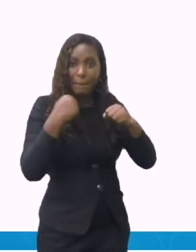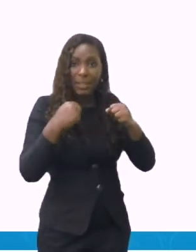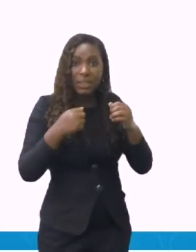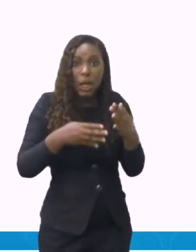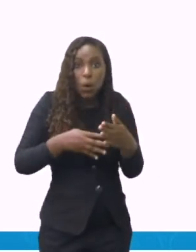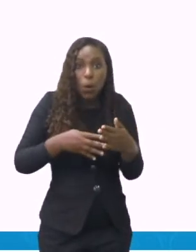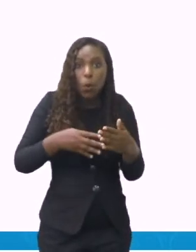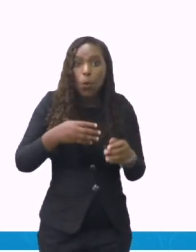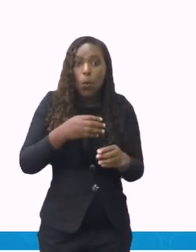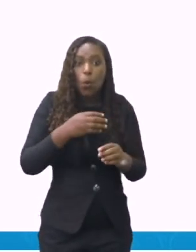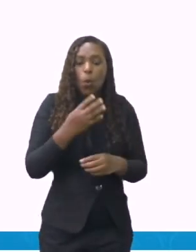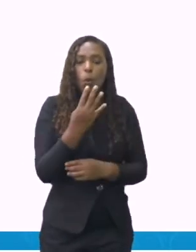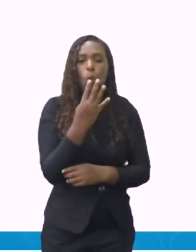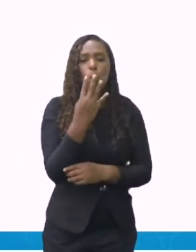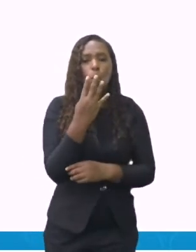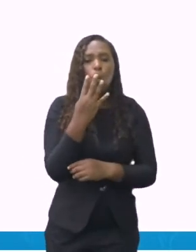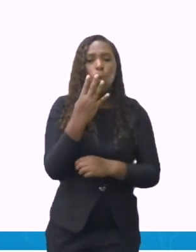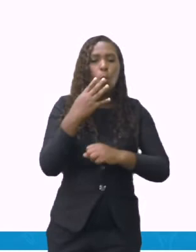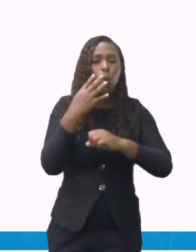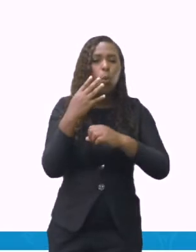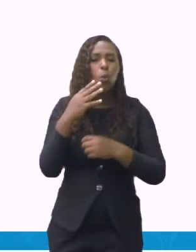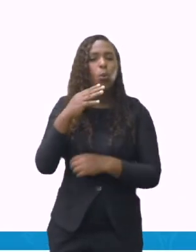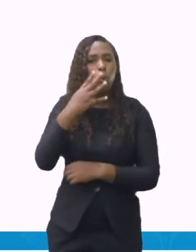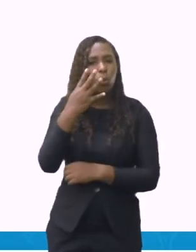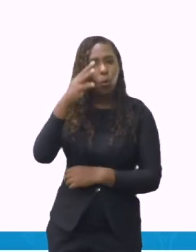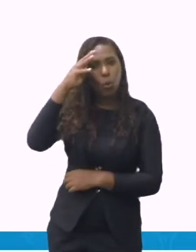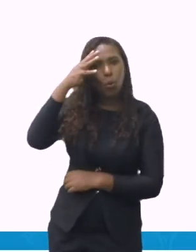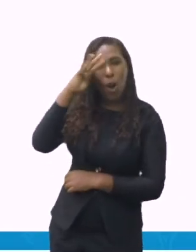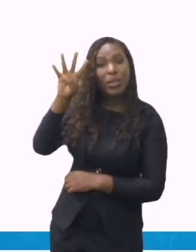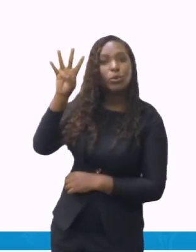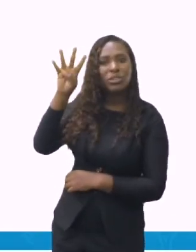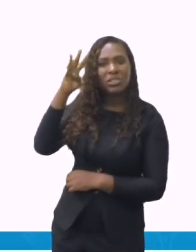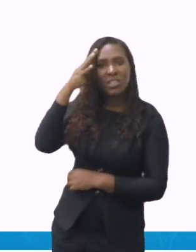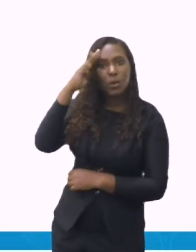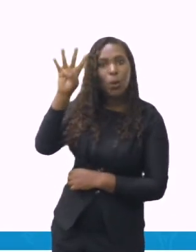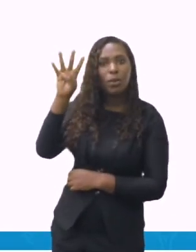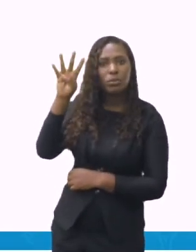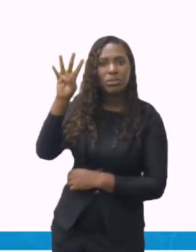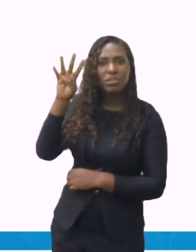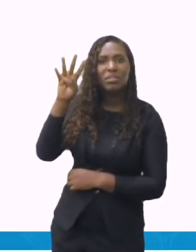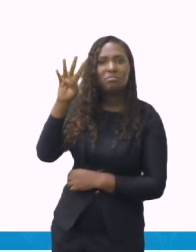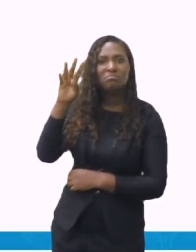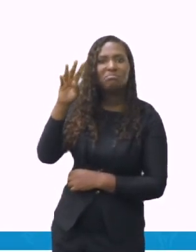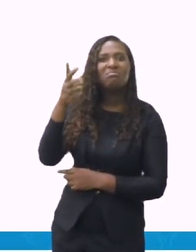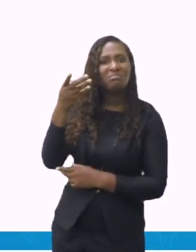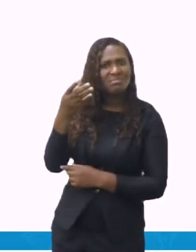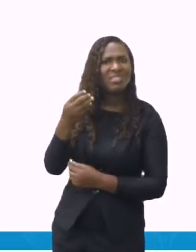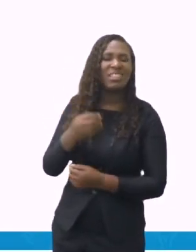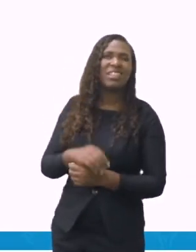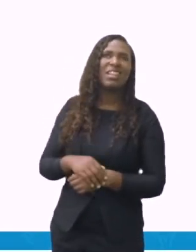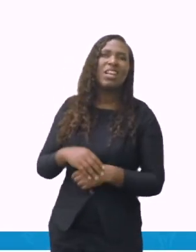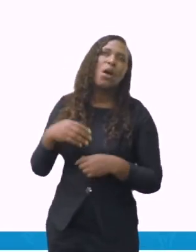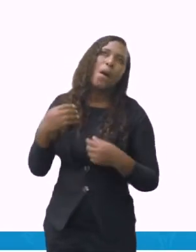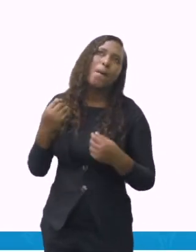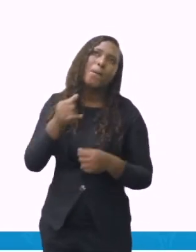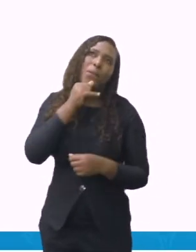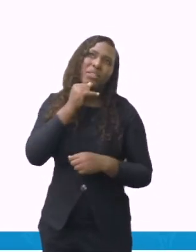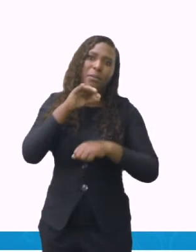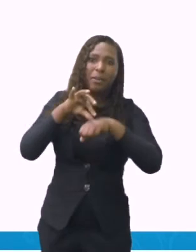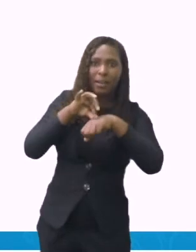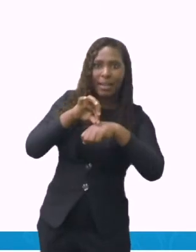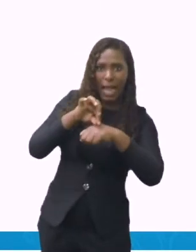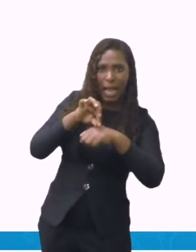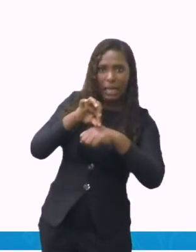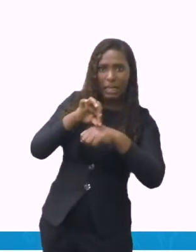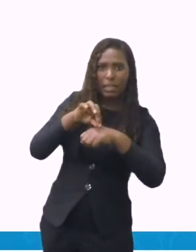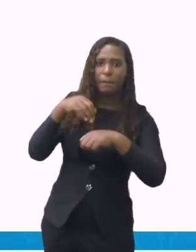ficam ali no tempero por vários dias. Então, às vezes, eu peguei aquela receita e quero fazer aquela carne hoje. Hoje, se eu não